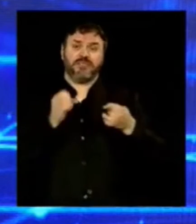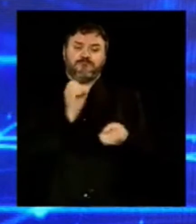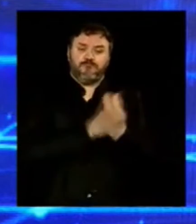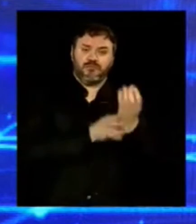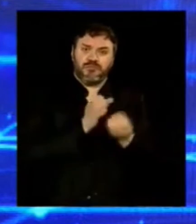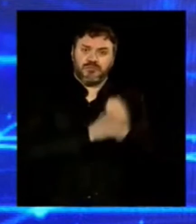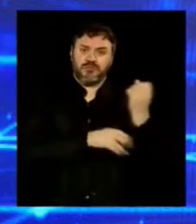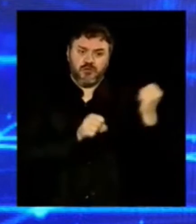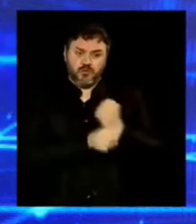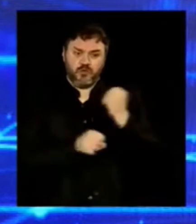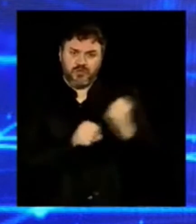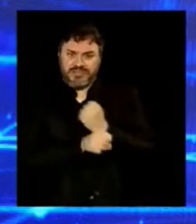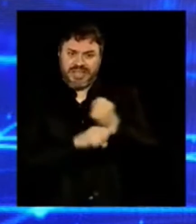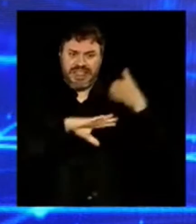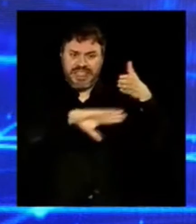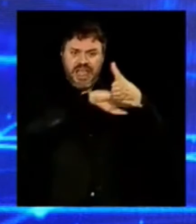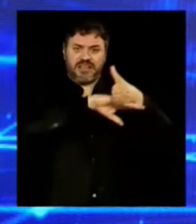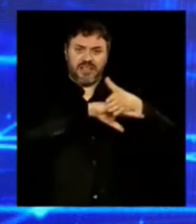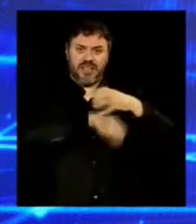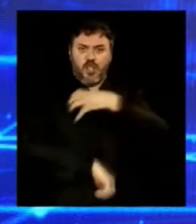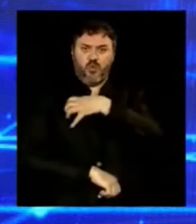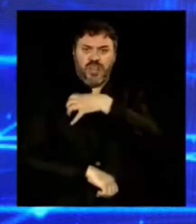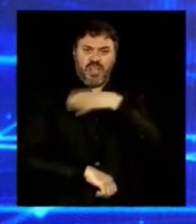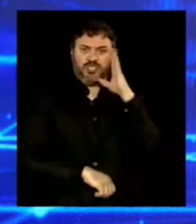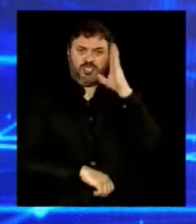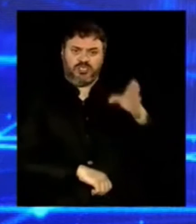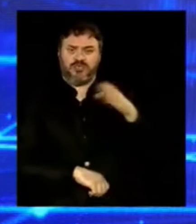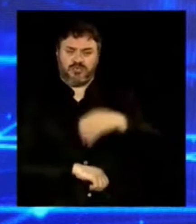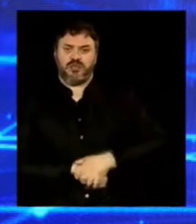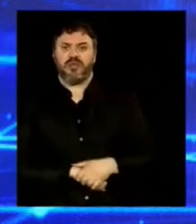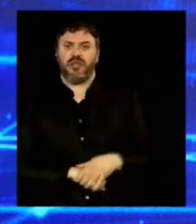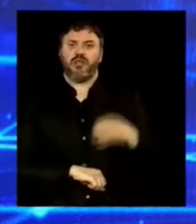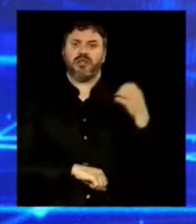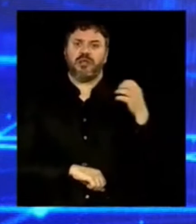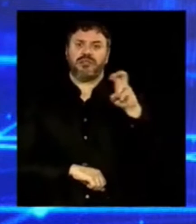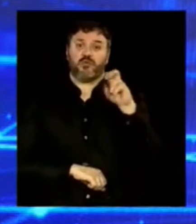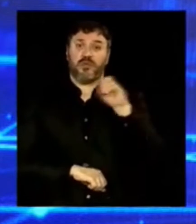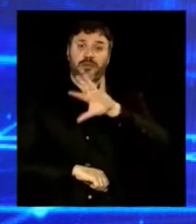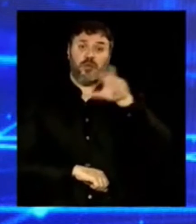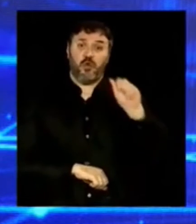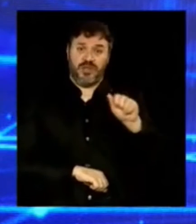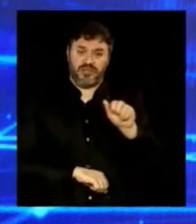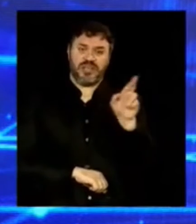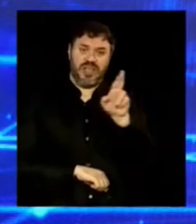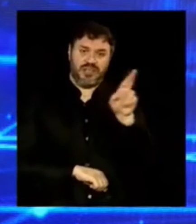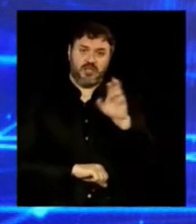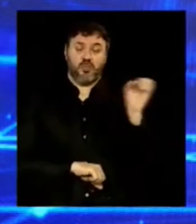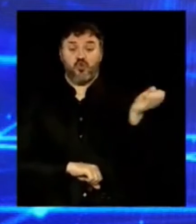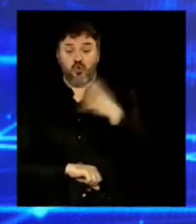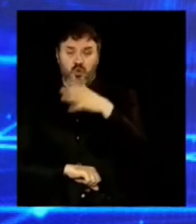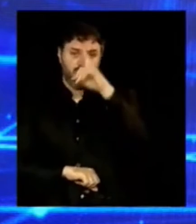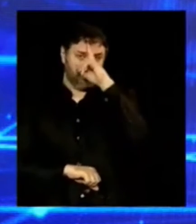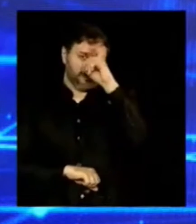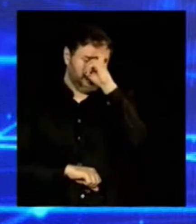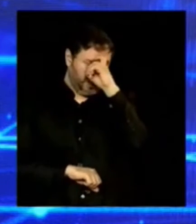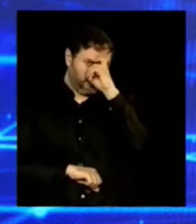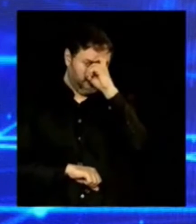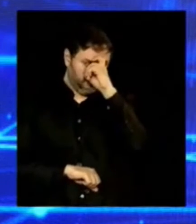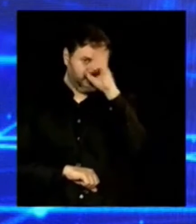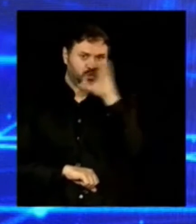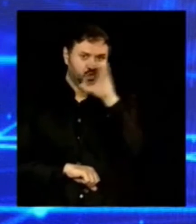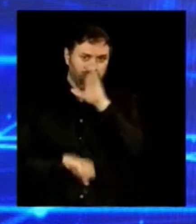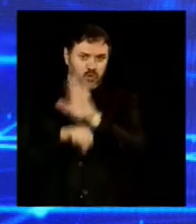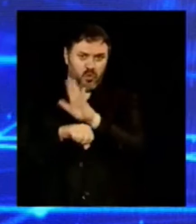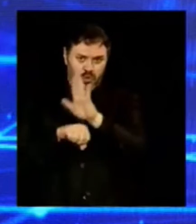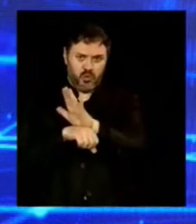Grande está acontecendo neste momento, mais de 50 milhões de reais. O novo hospital de pronto-socorro sendo construído com mais de 60 milhões de reais em Pelotas. Mas vou lhe